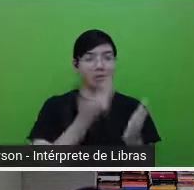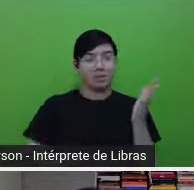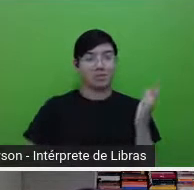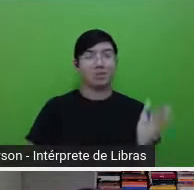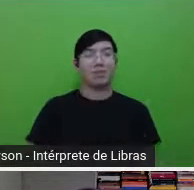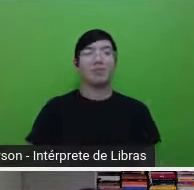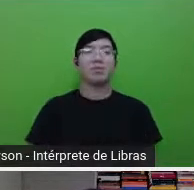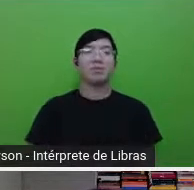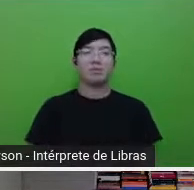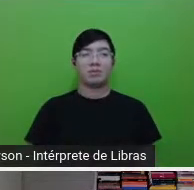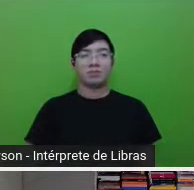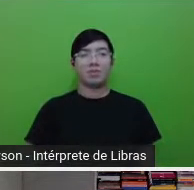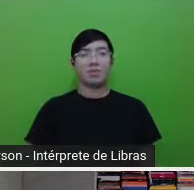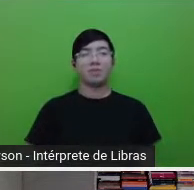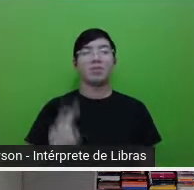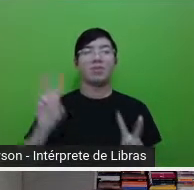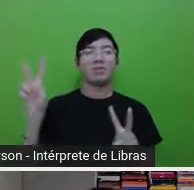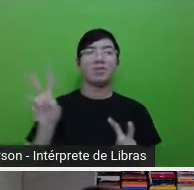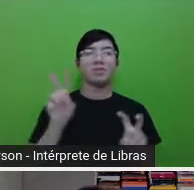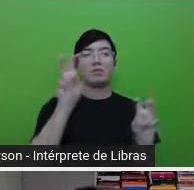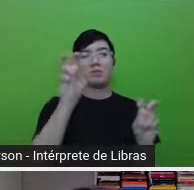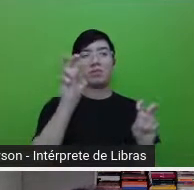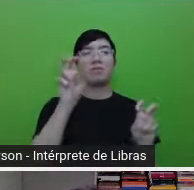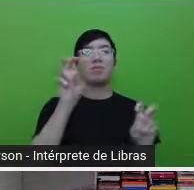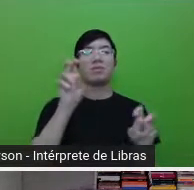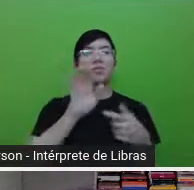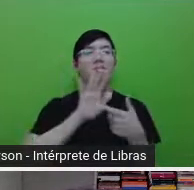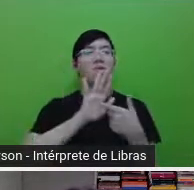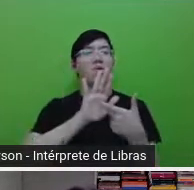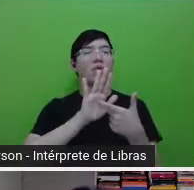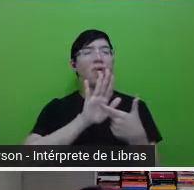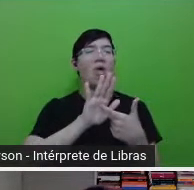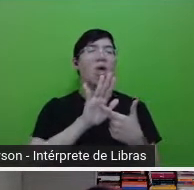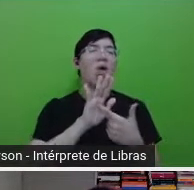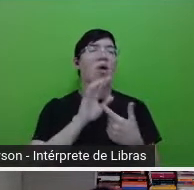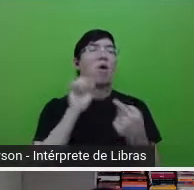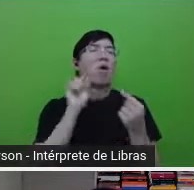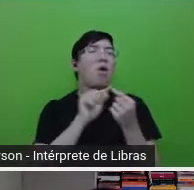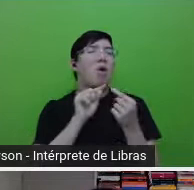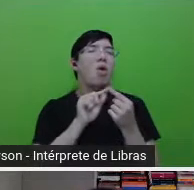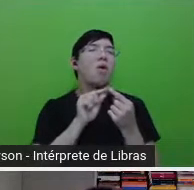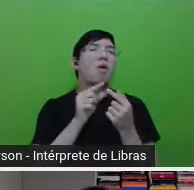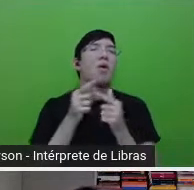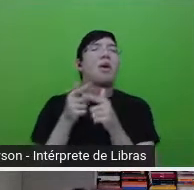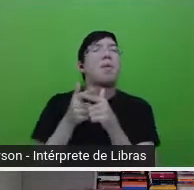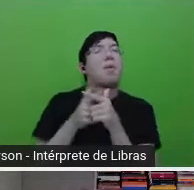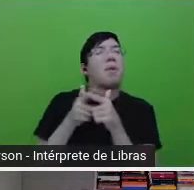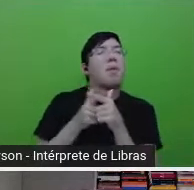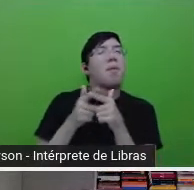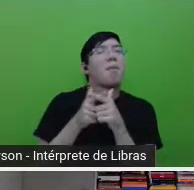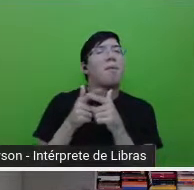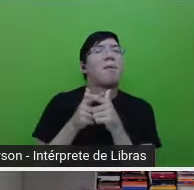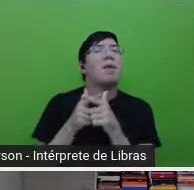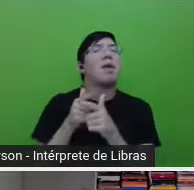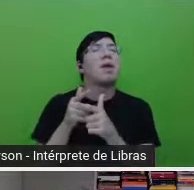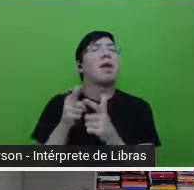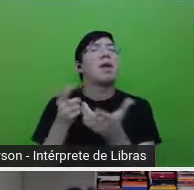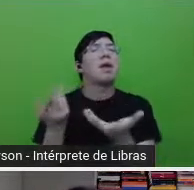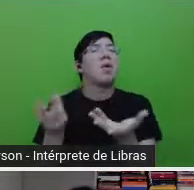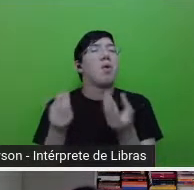essas citações, elas traduzem bem esse desconforto que a maternidade traz para